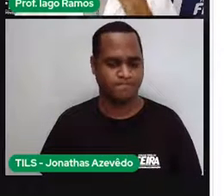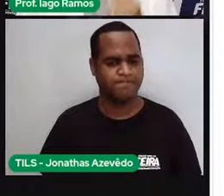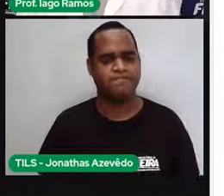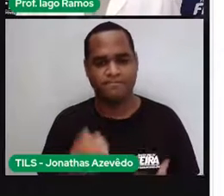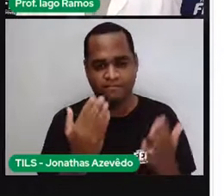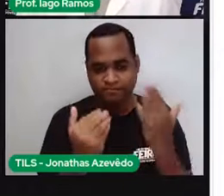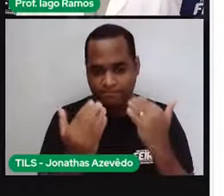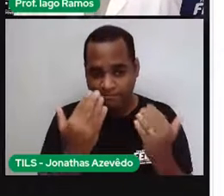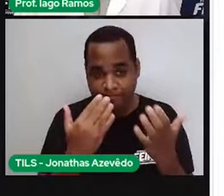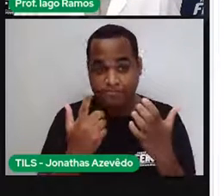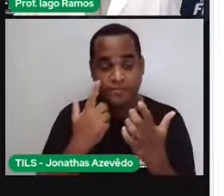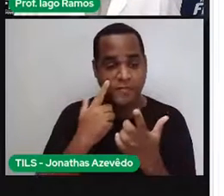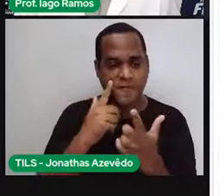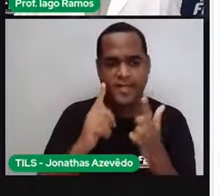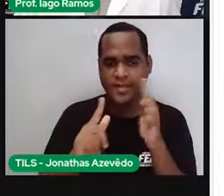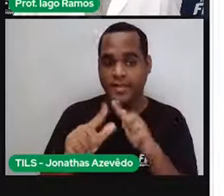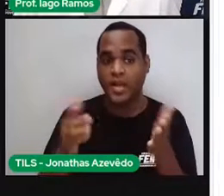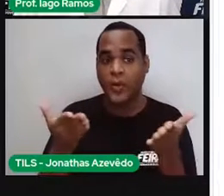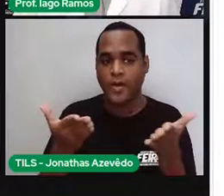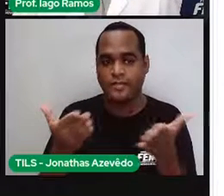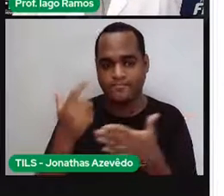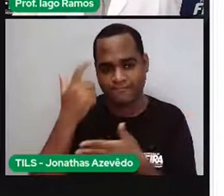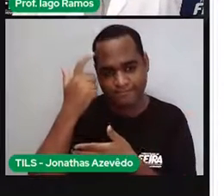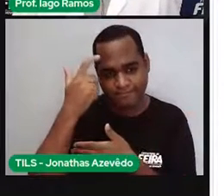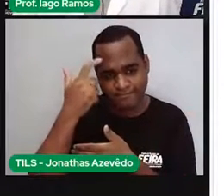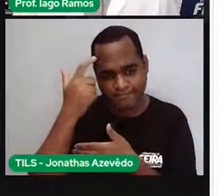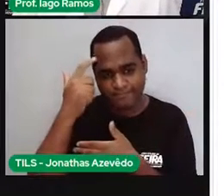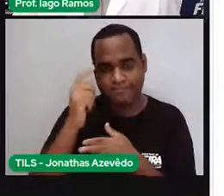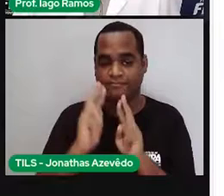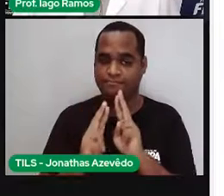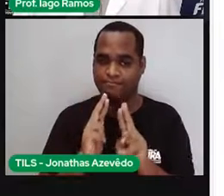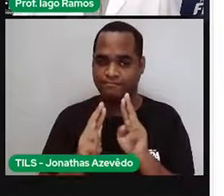vem comigo que a gente vai tentar fazer isso mentalmente. Olha só.